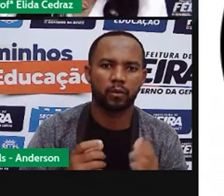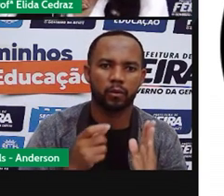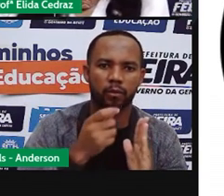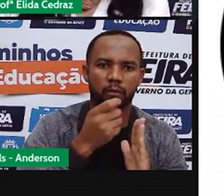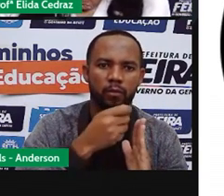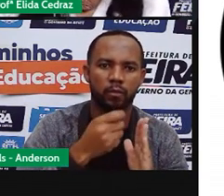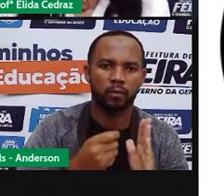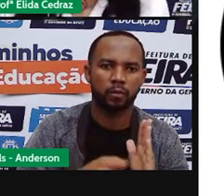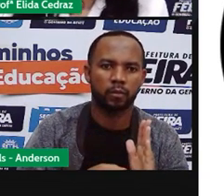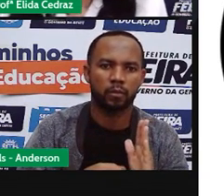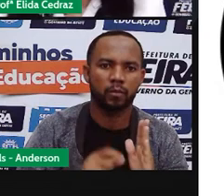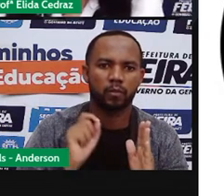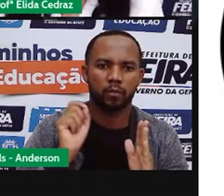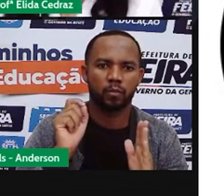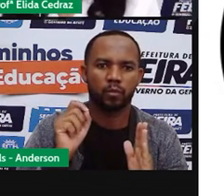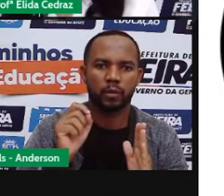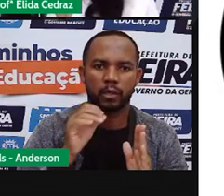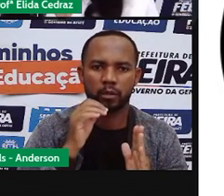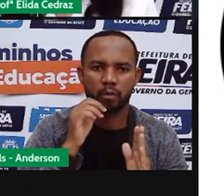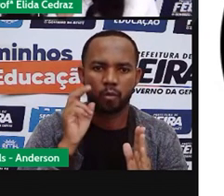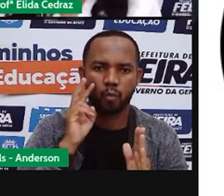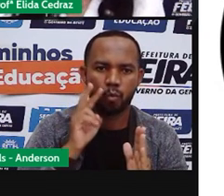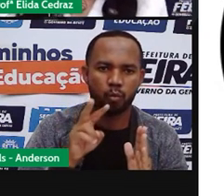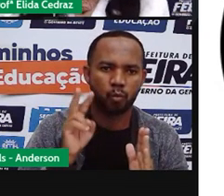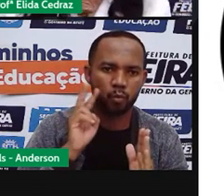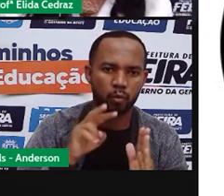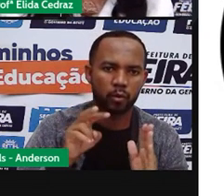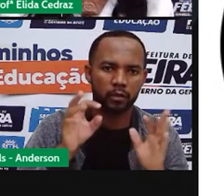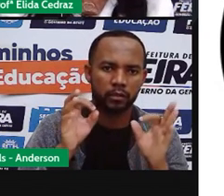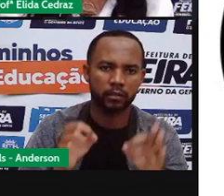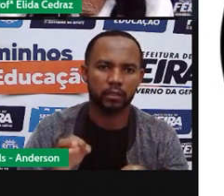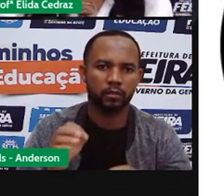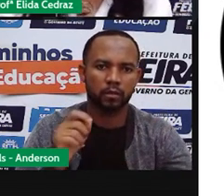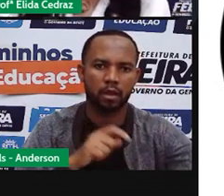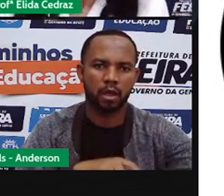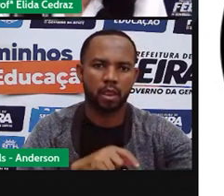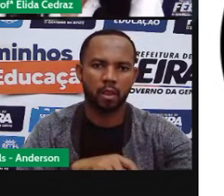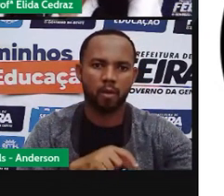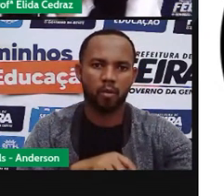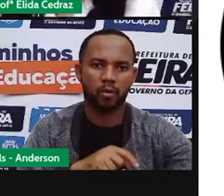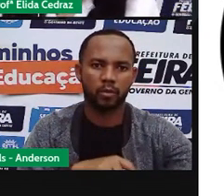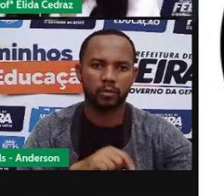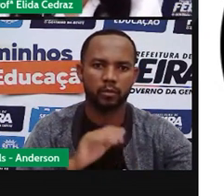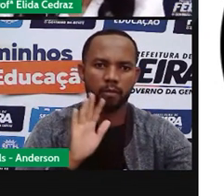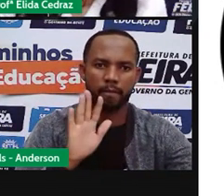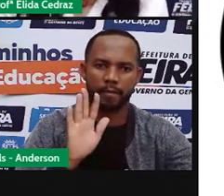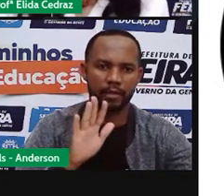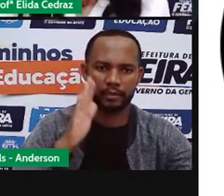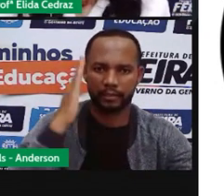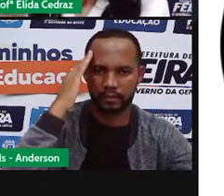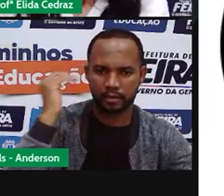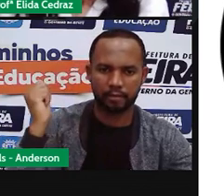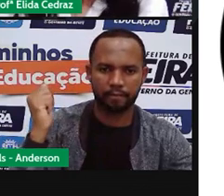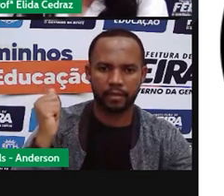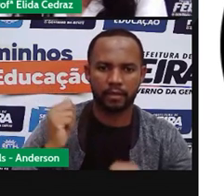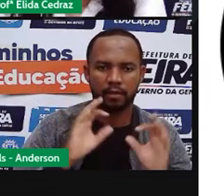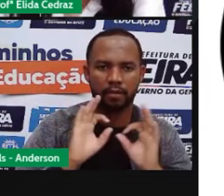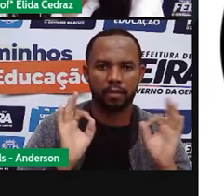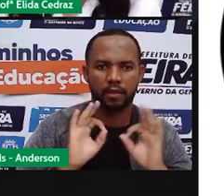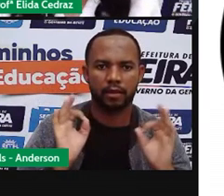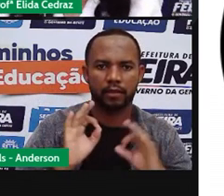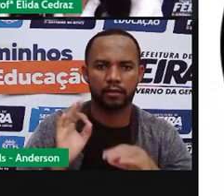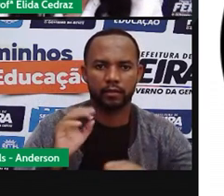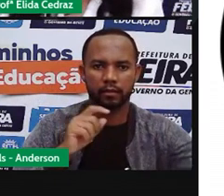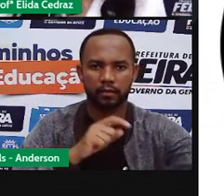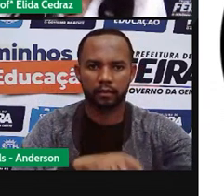ele colocou lá olhou direitinho no relógio mas ele não sabia o intervalo de